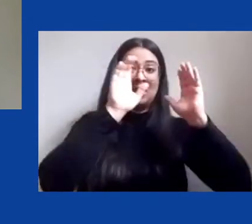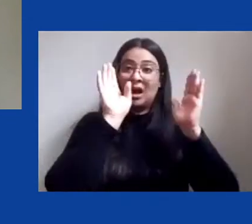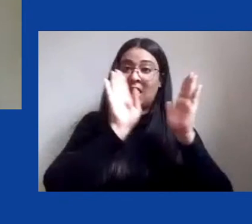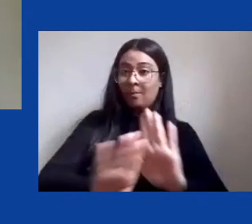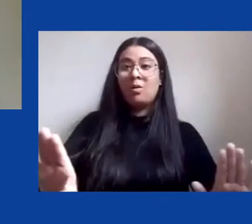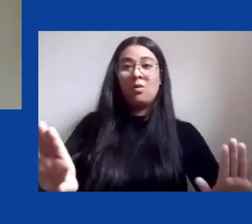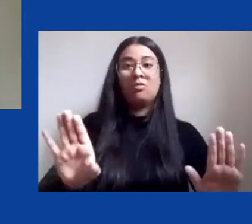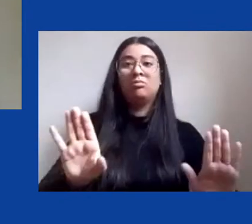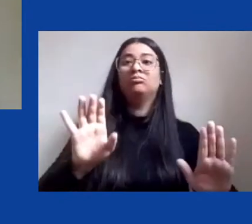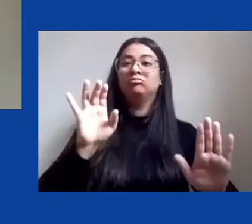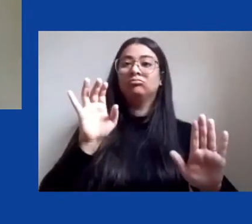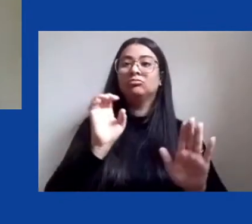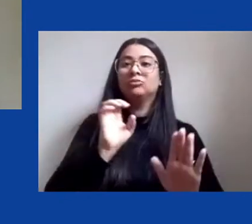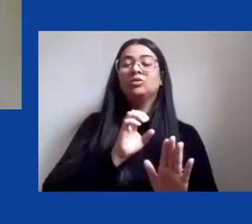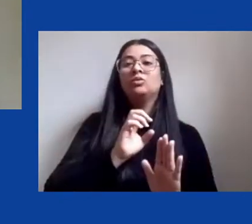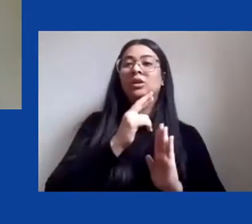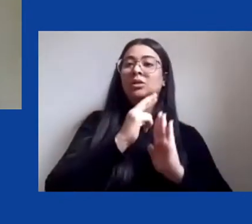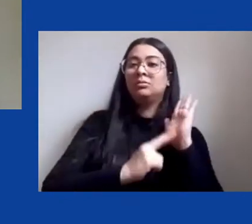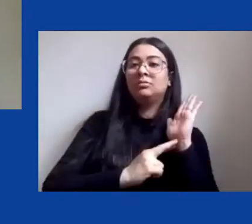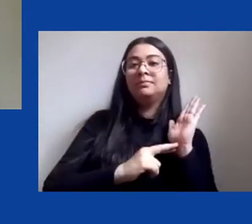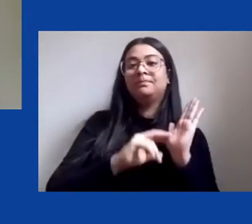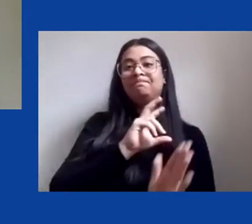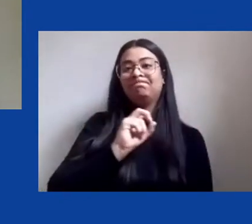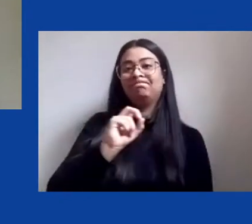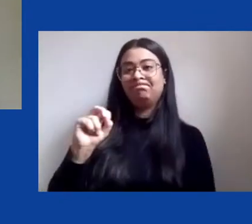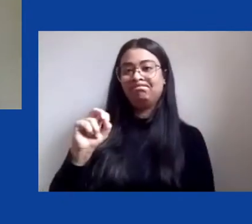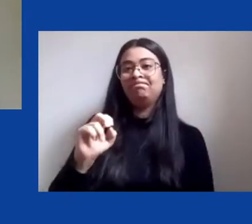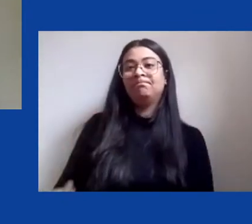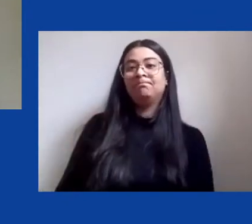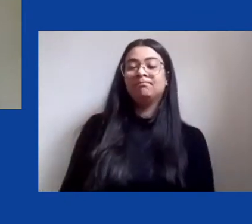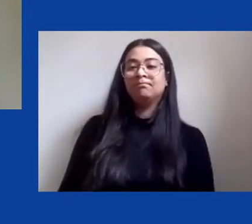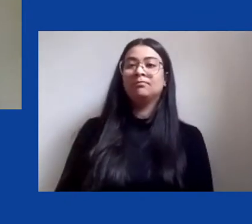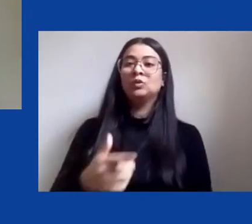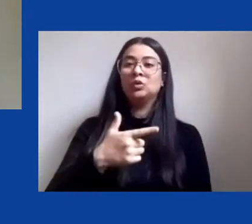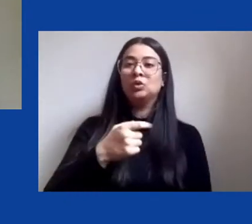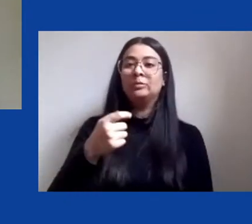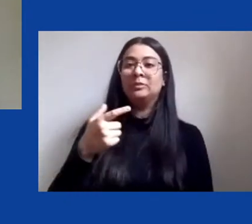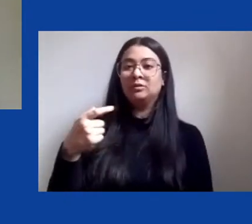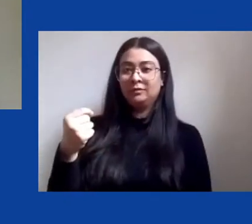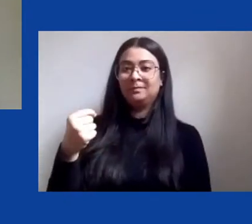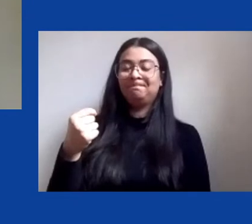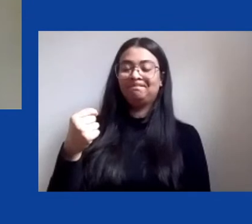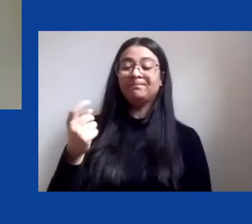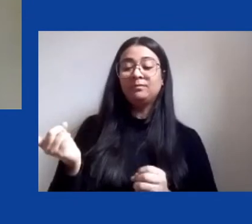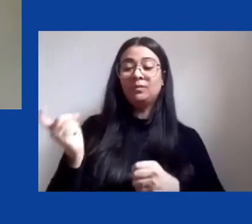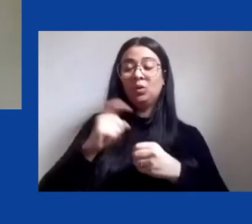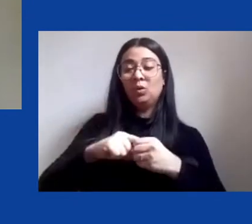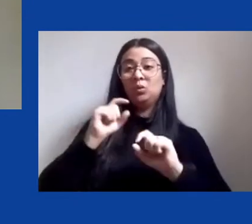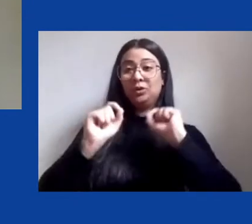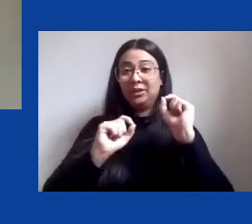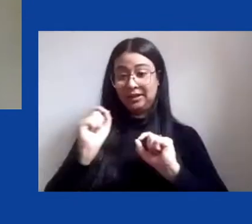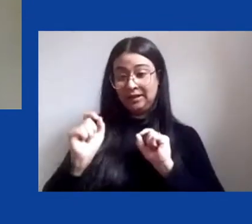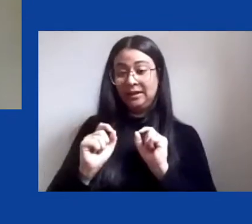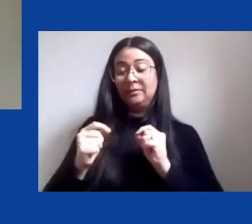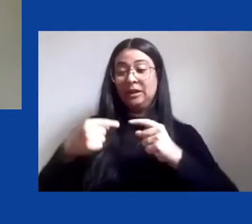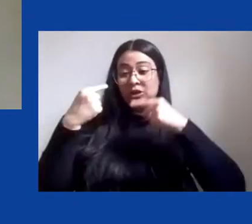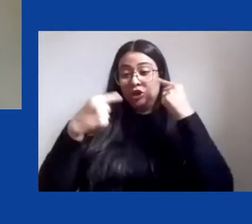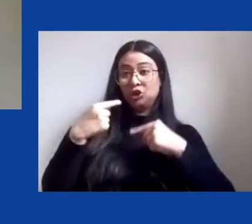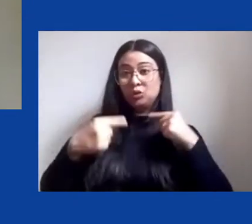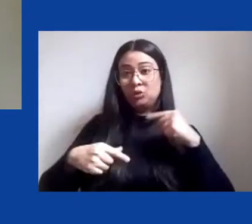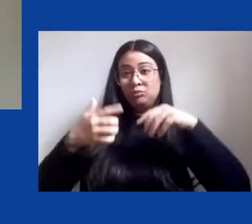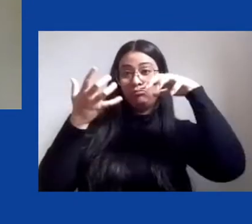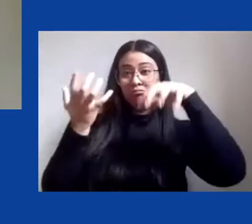520 e 20 e remete isso para discussão em plenário. Remeteu, estamos